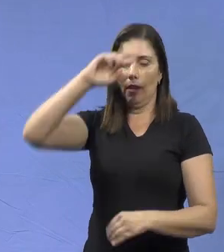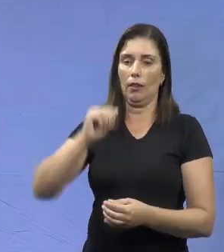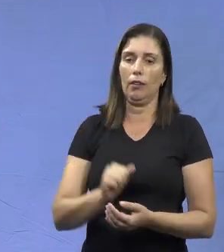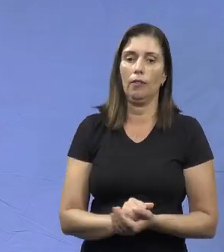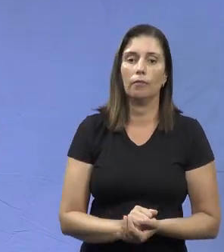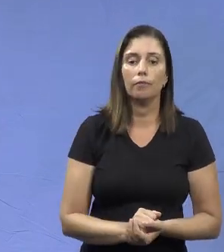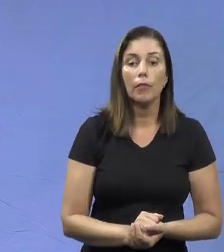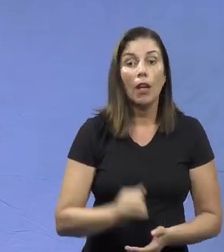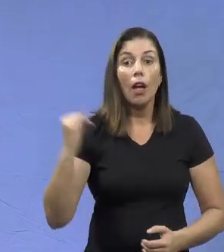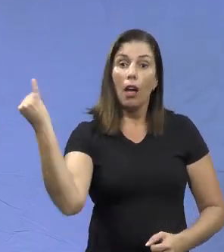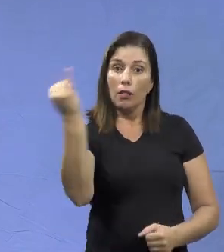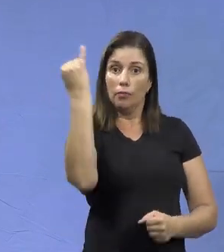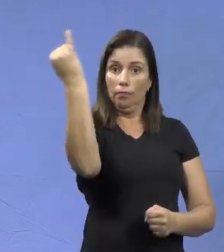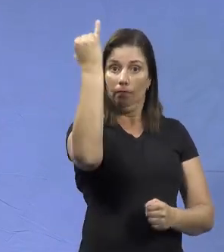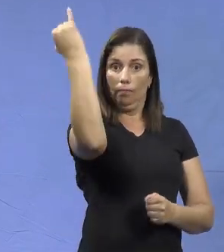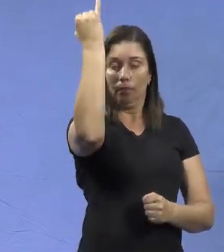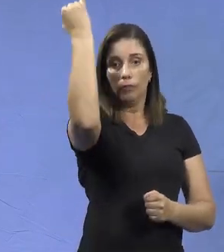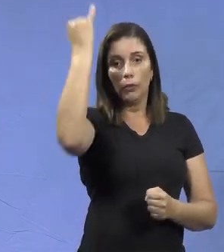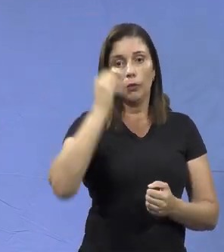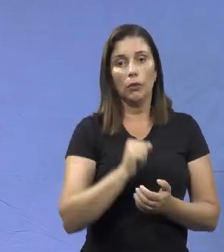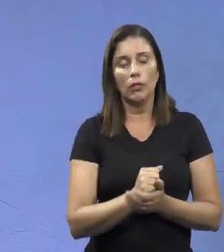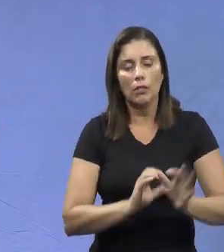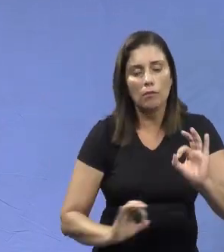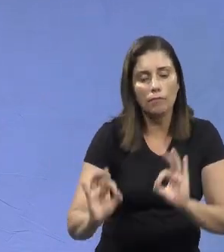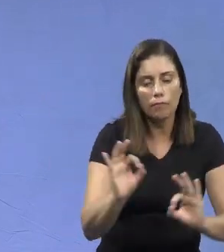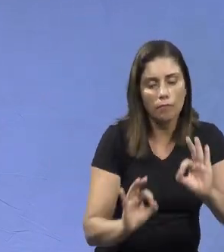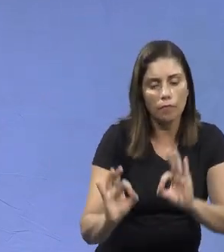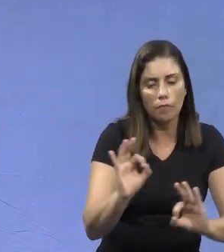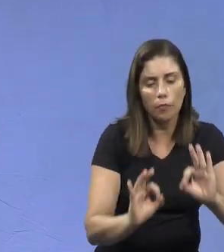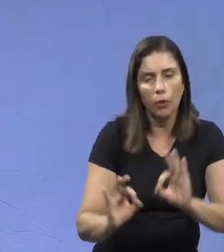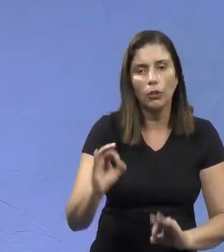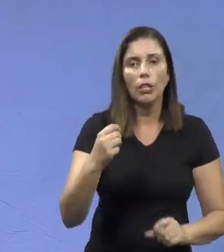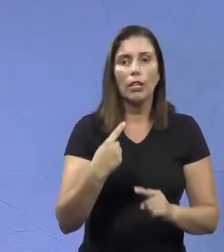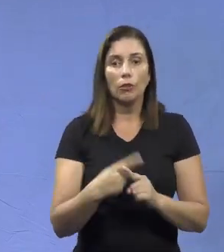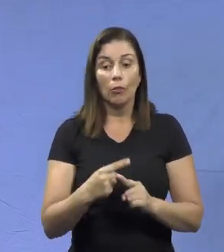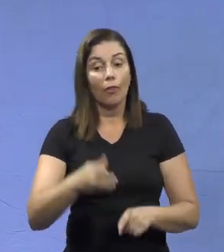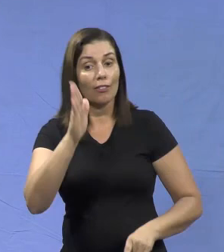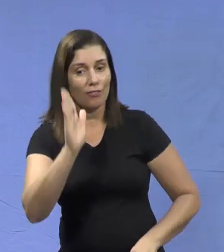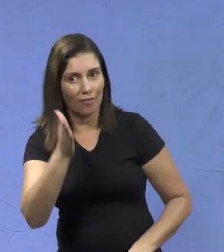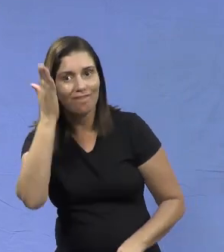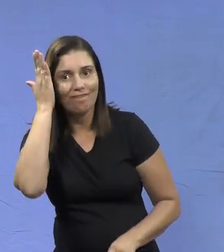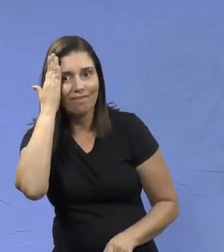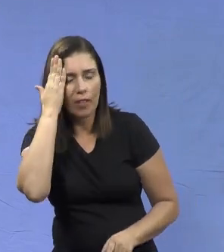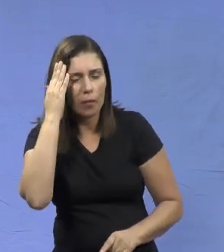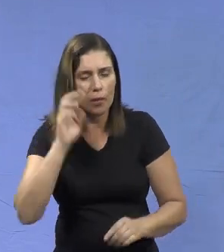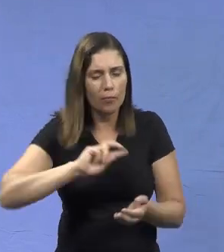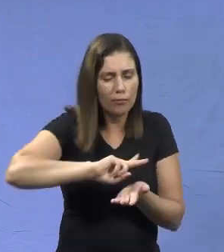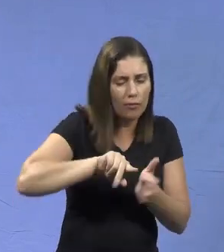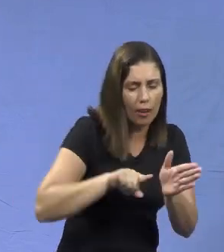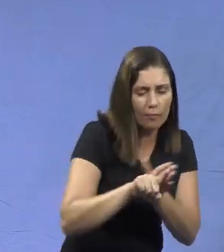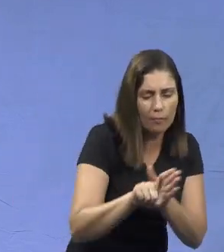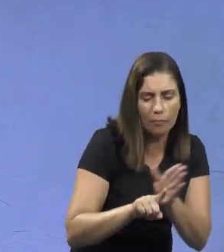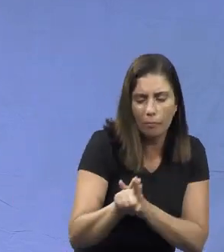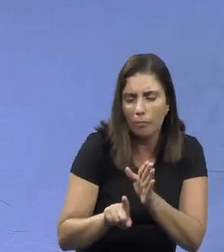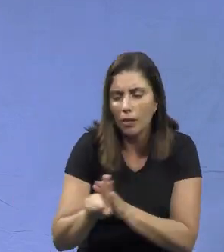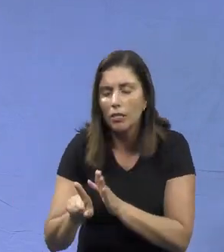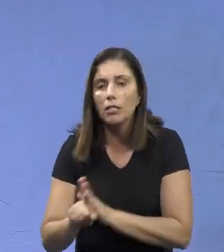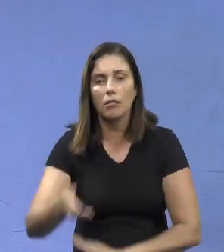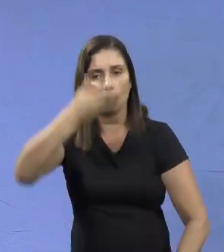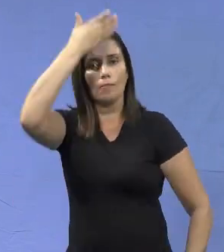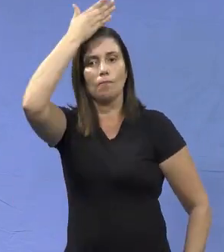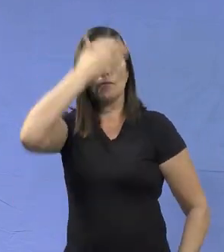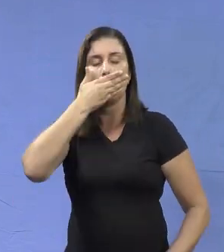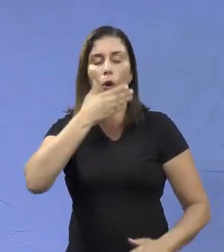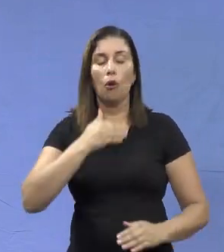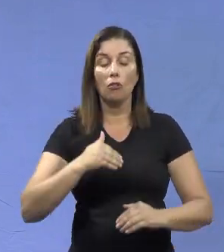A importância desse projeto reside no fato de que já é sabido, vários estudos já demonstram isso, sobretudo aqueles desenvolvidos